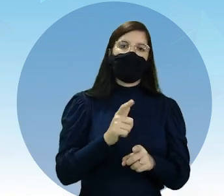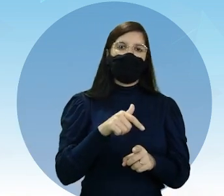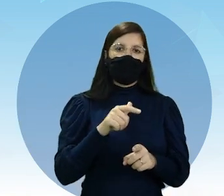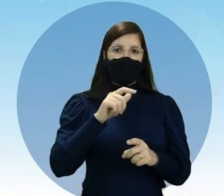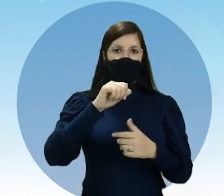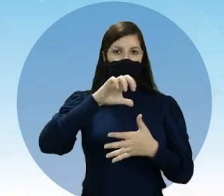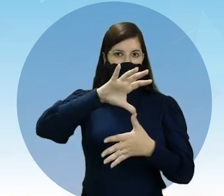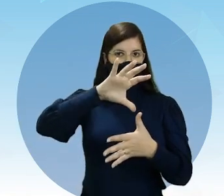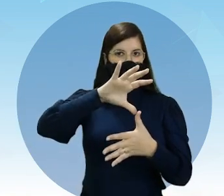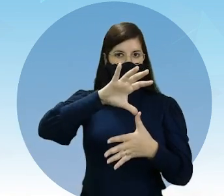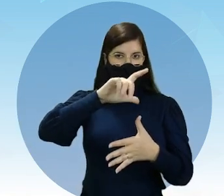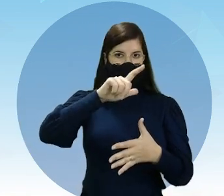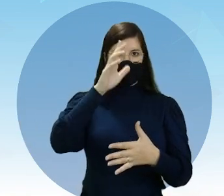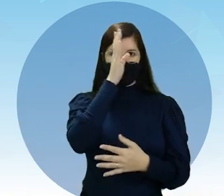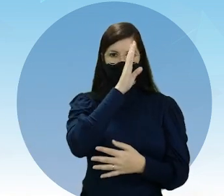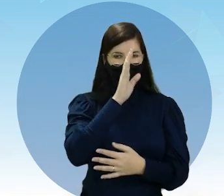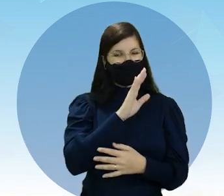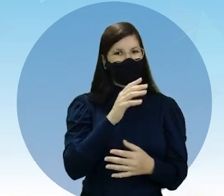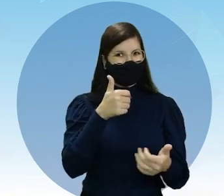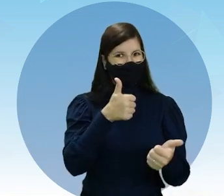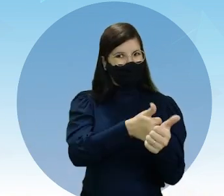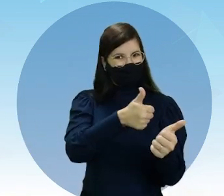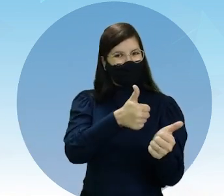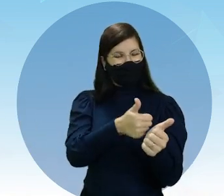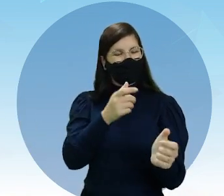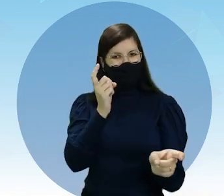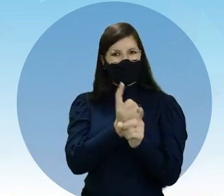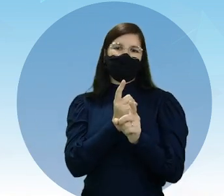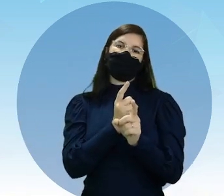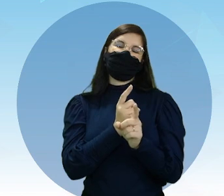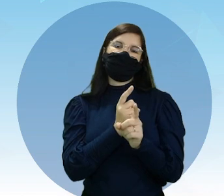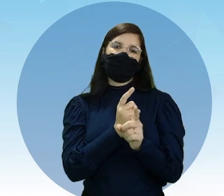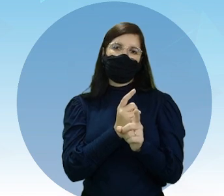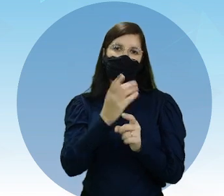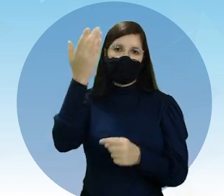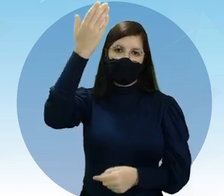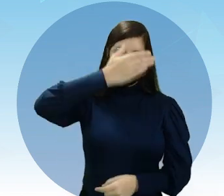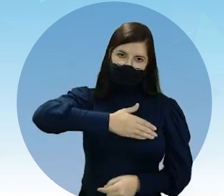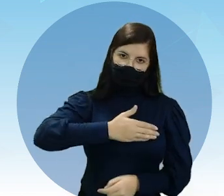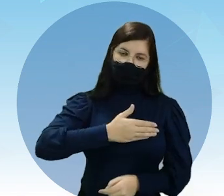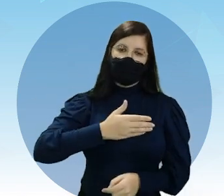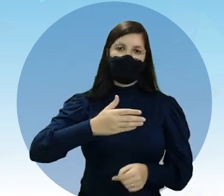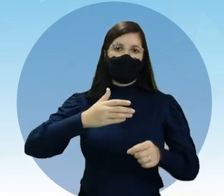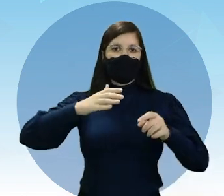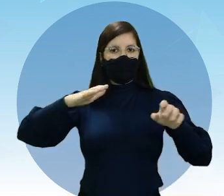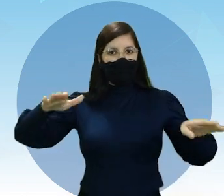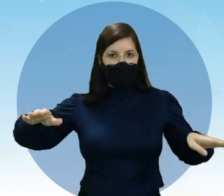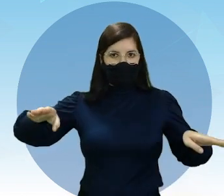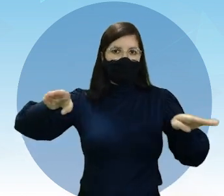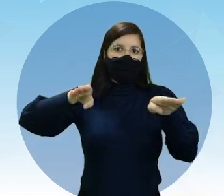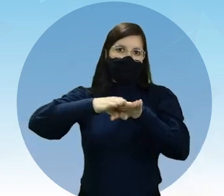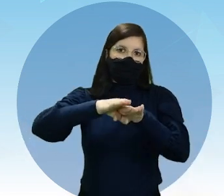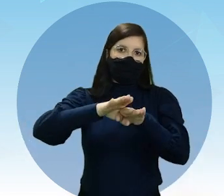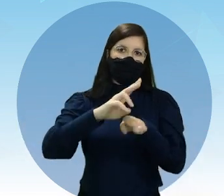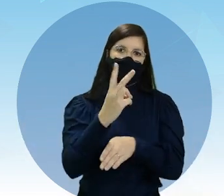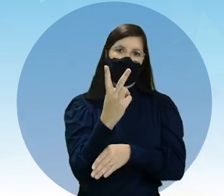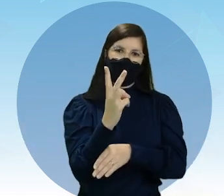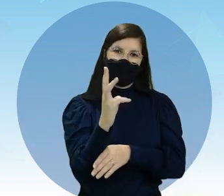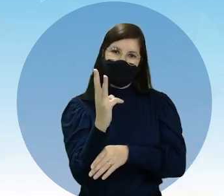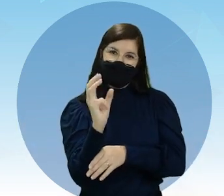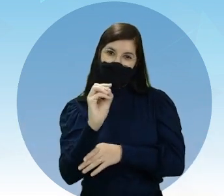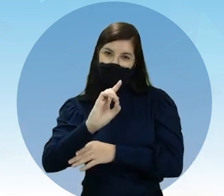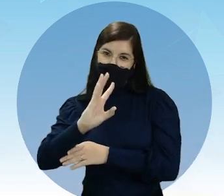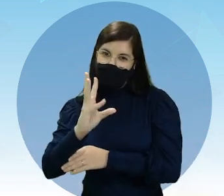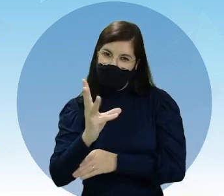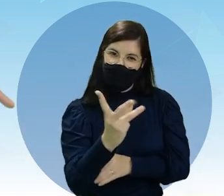América do Sul, que era uma evidência de que os continentes, há 230 milhões